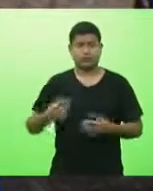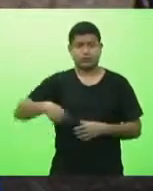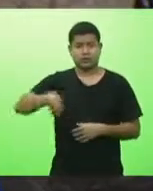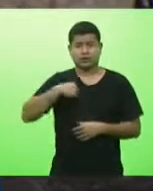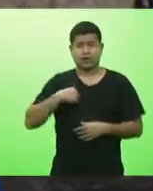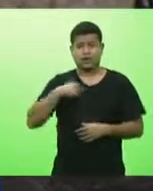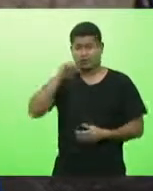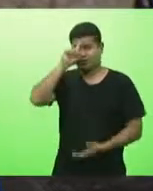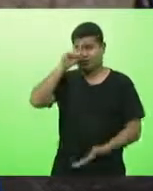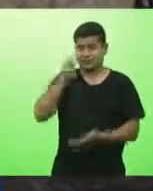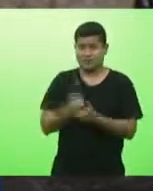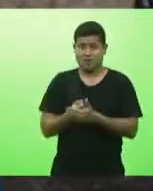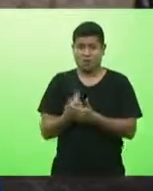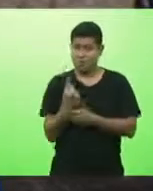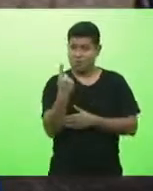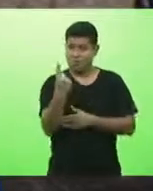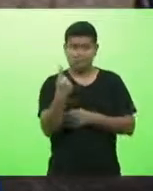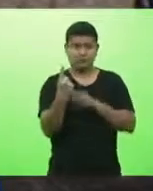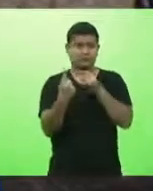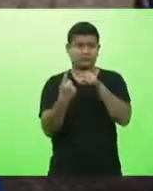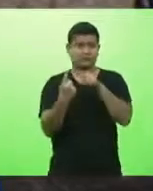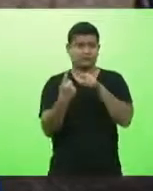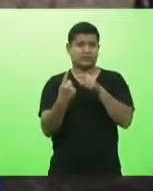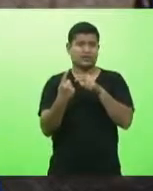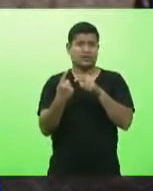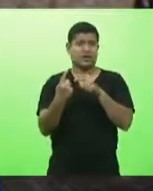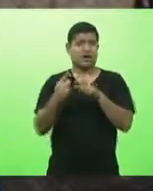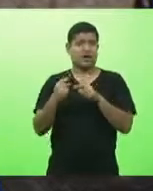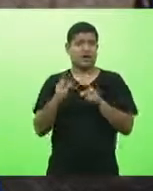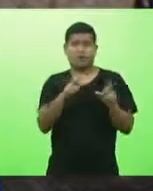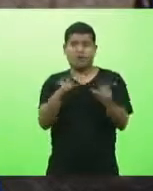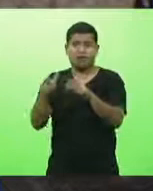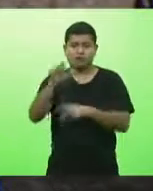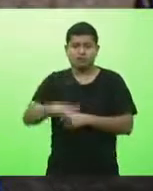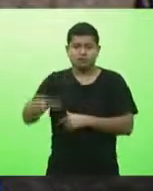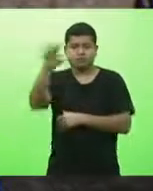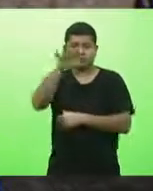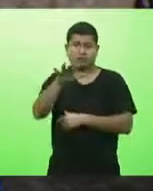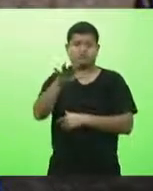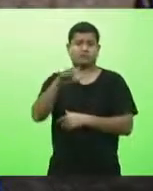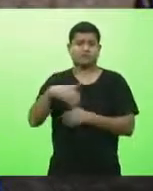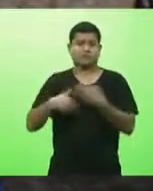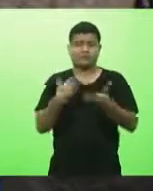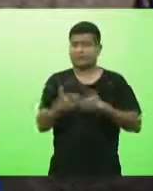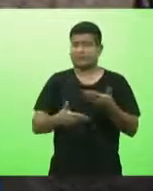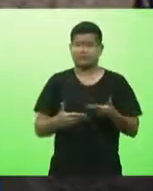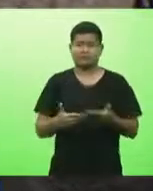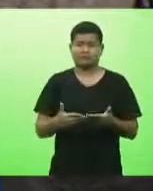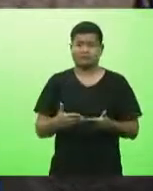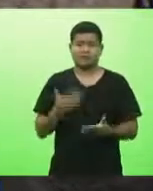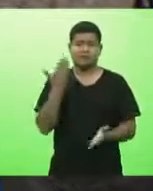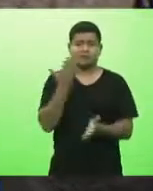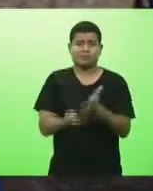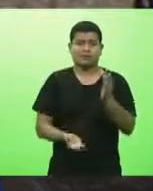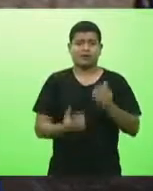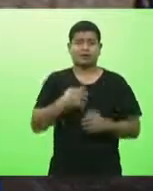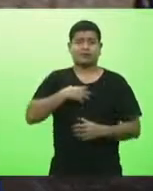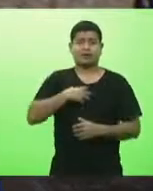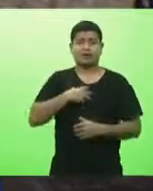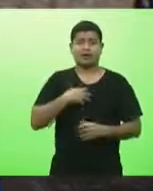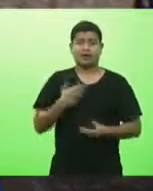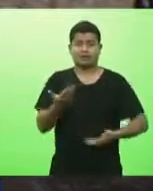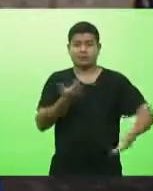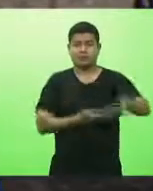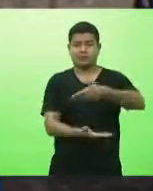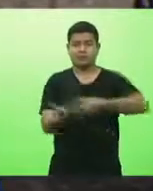também a nossa o nosso senso de comunidade que só nasce se houver liberdade para cada povo tomar as suas decisões